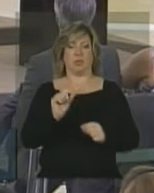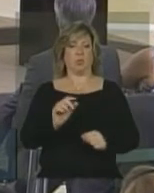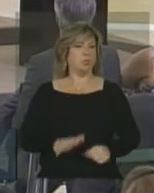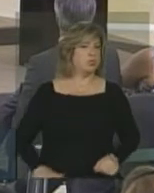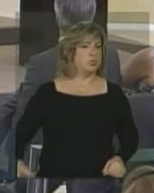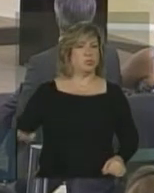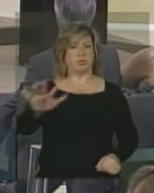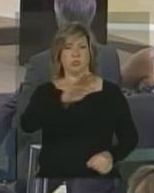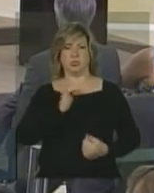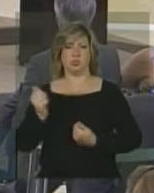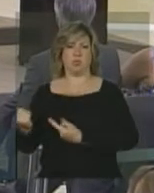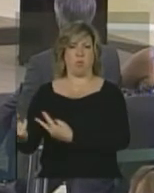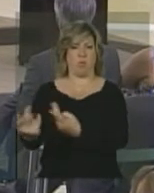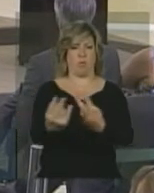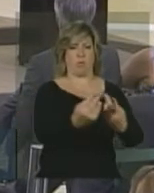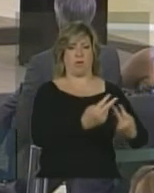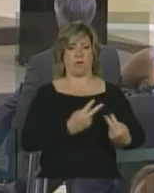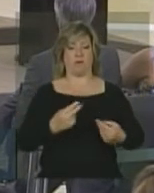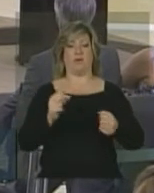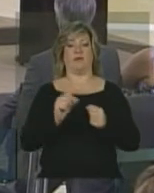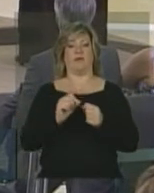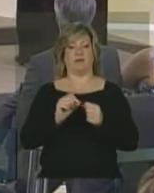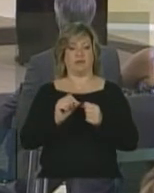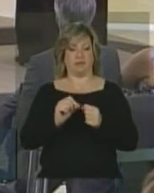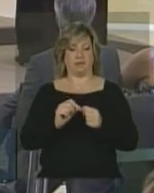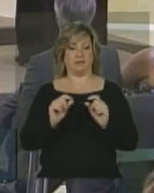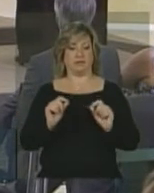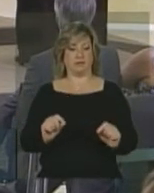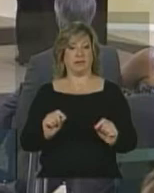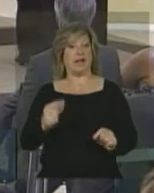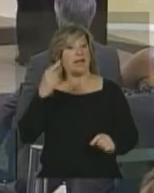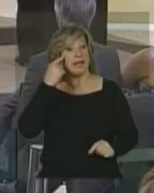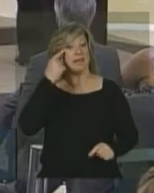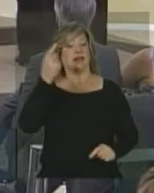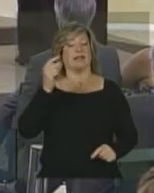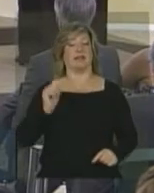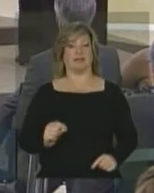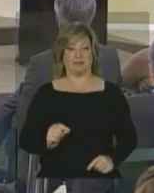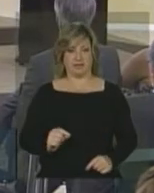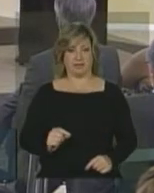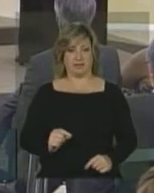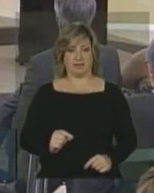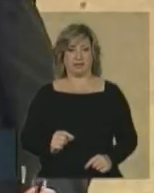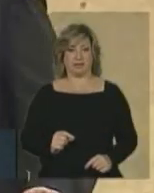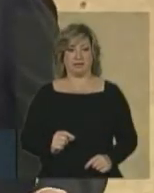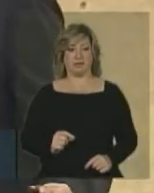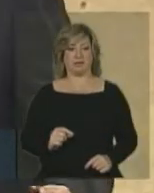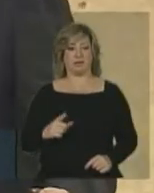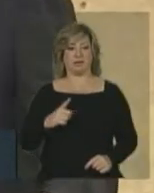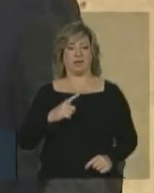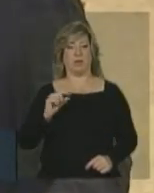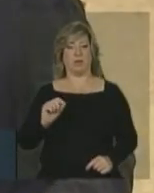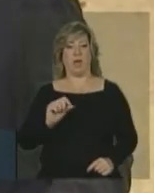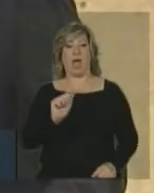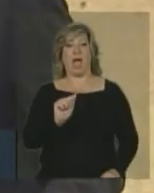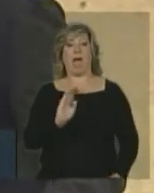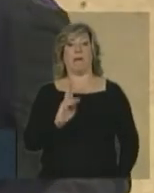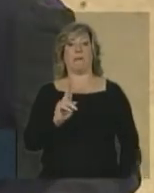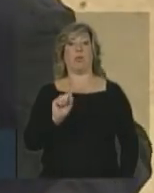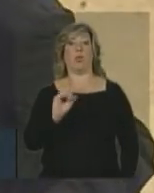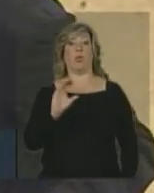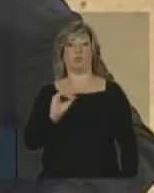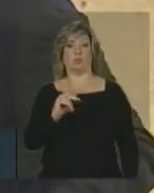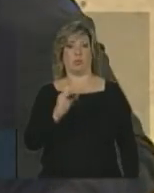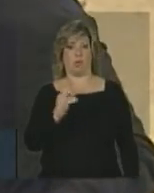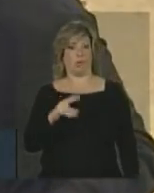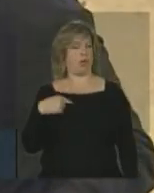unanimemente, praticamente, eu diria, construiu, Sra. Presidenta, a ideia de que o abuso do poder é algo